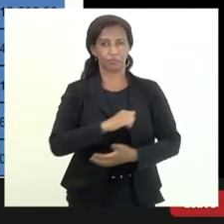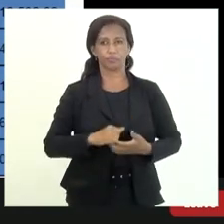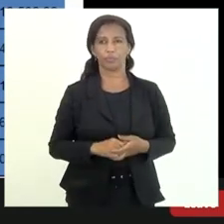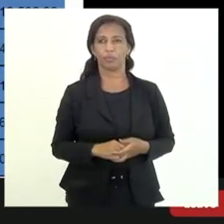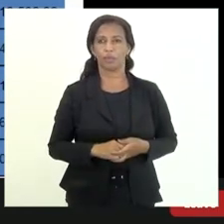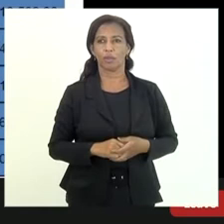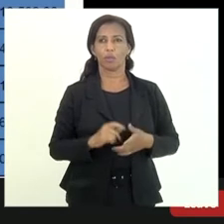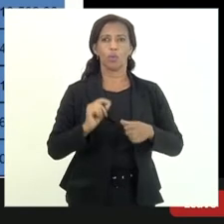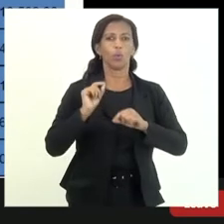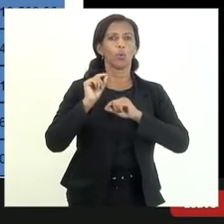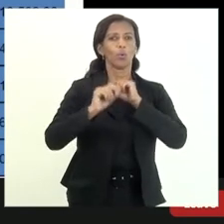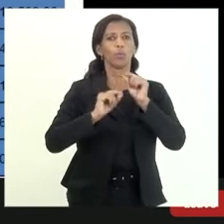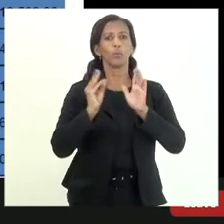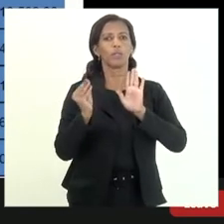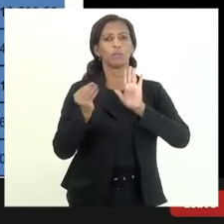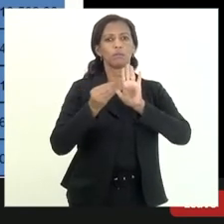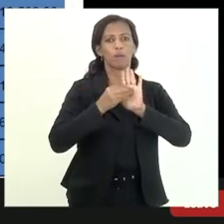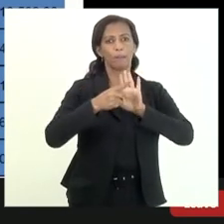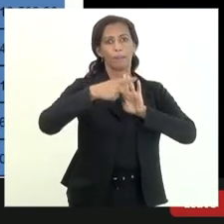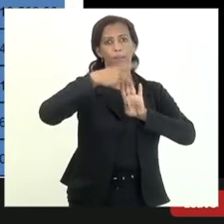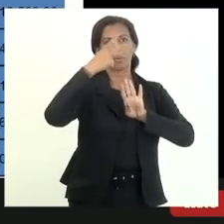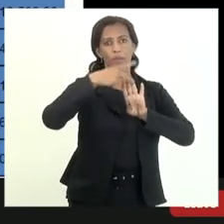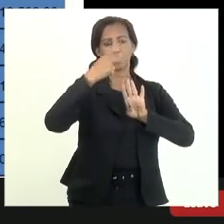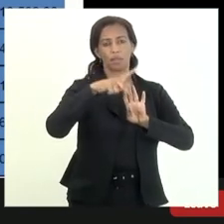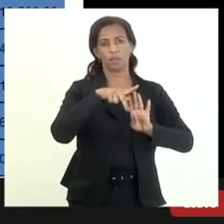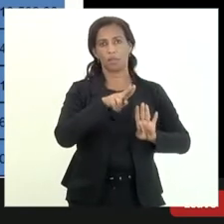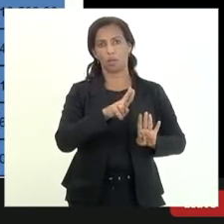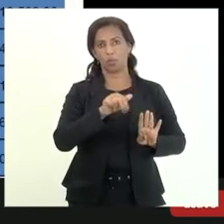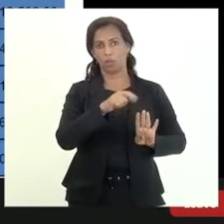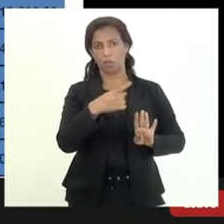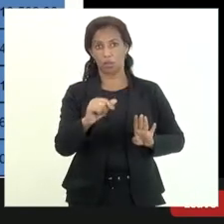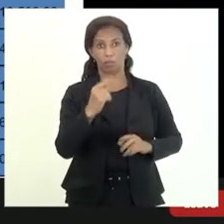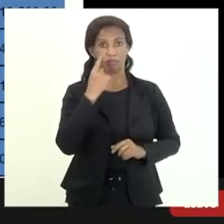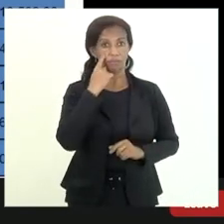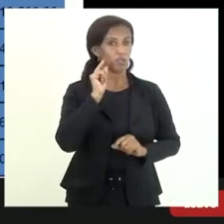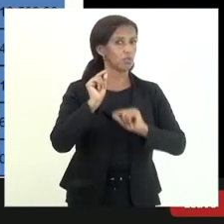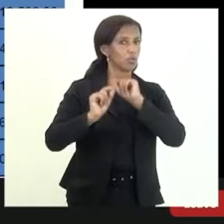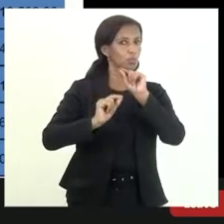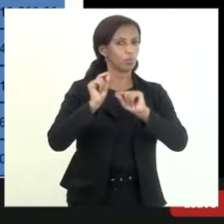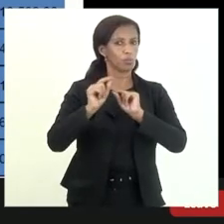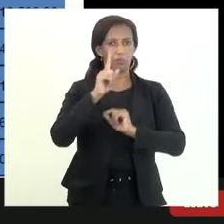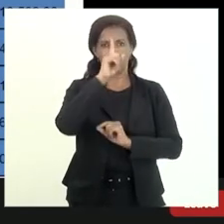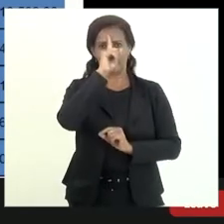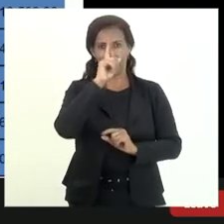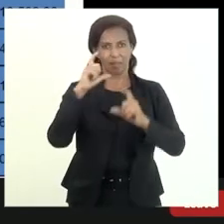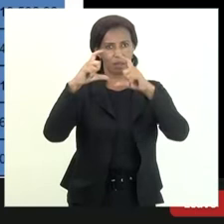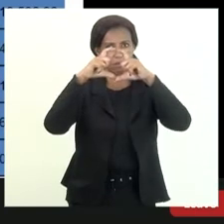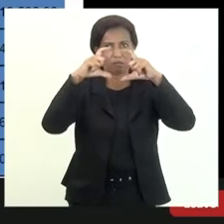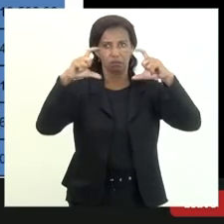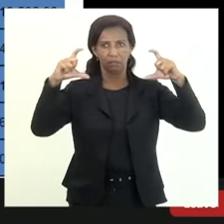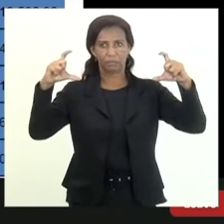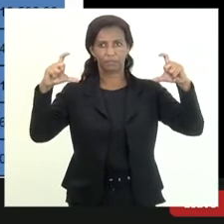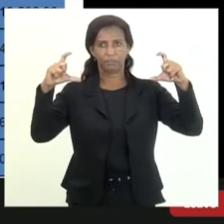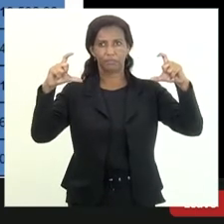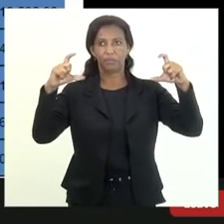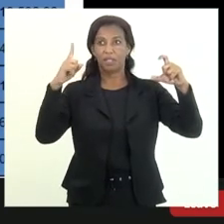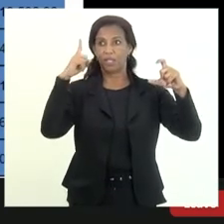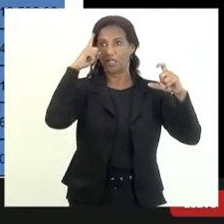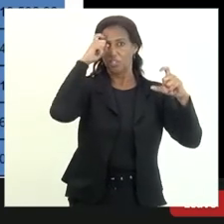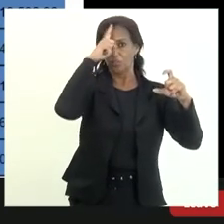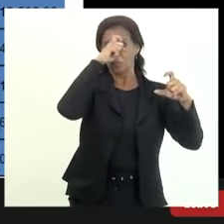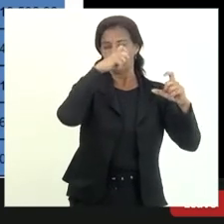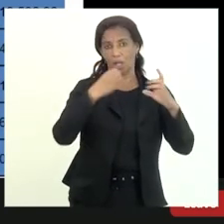o que estabeleceu a portaria da União então veja que o que está em amarelo são aquela dificuldade de